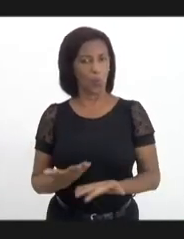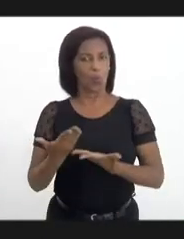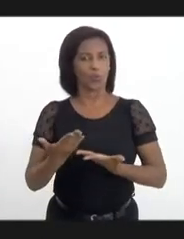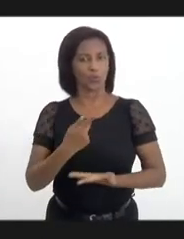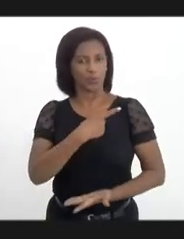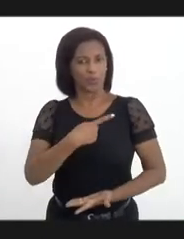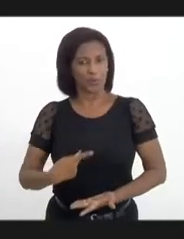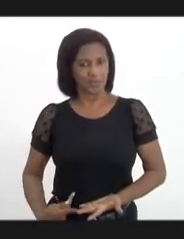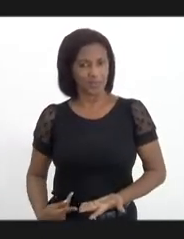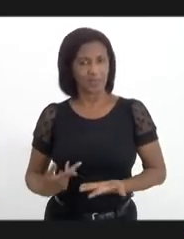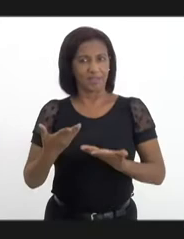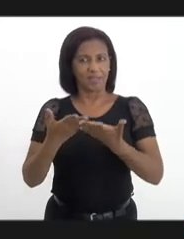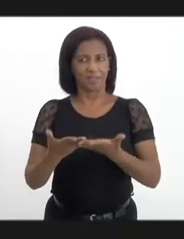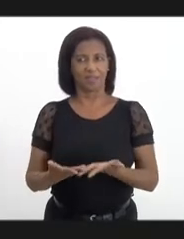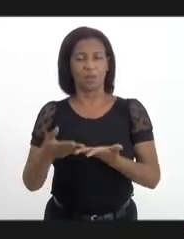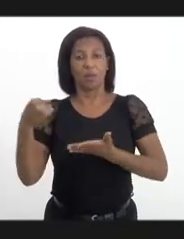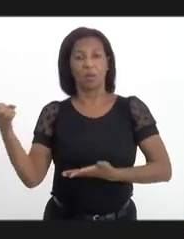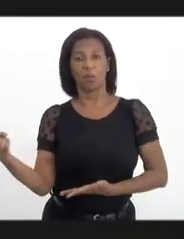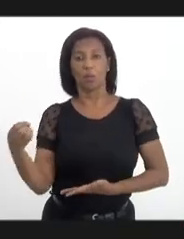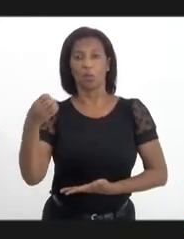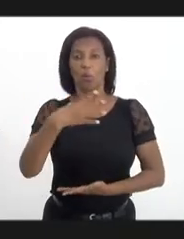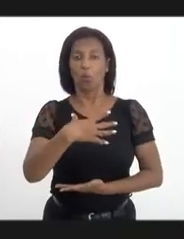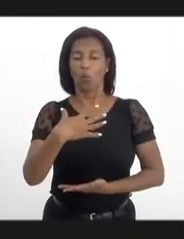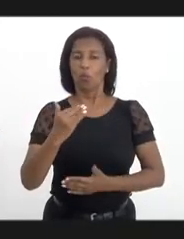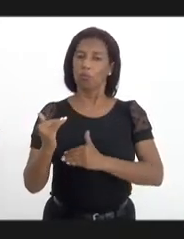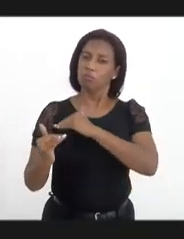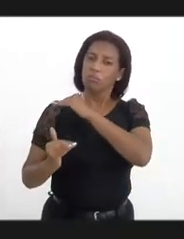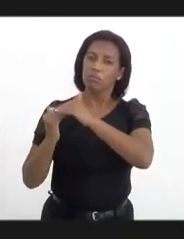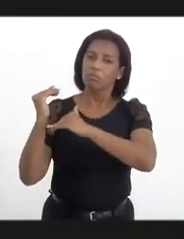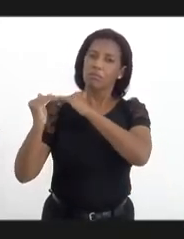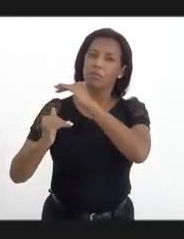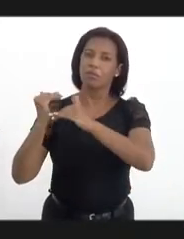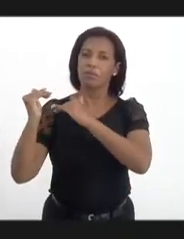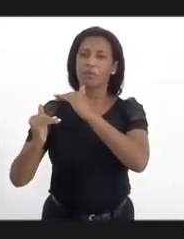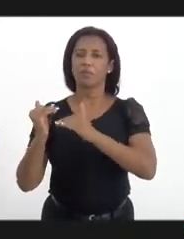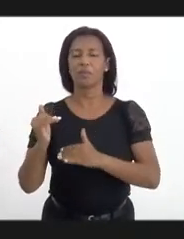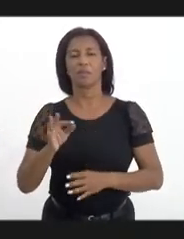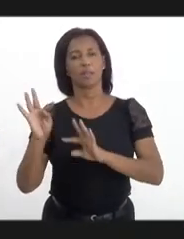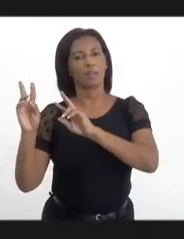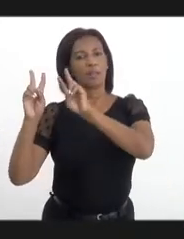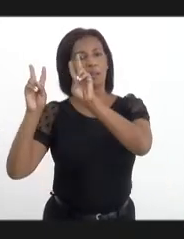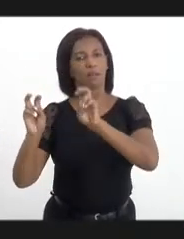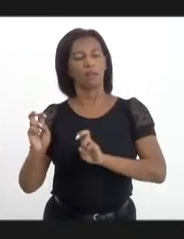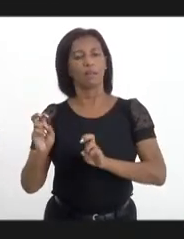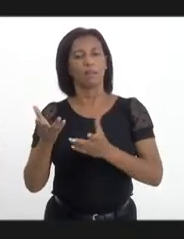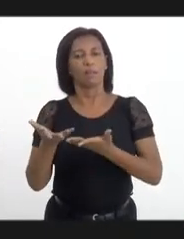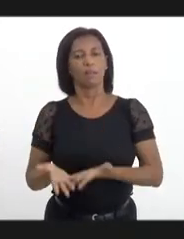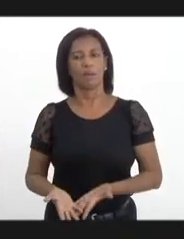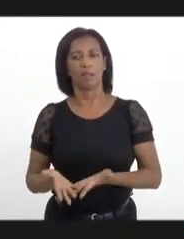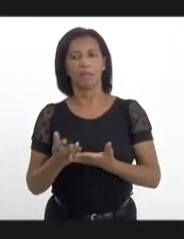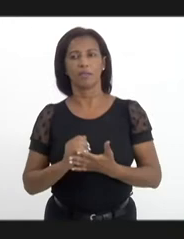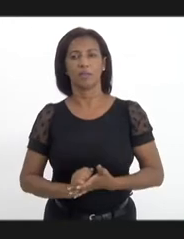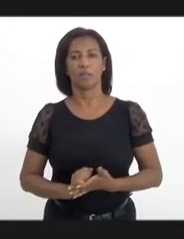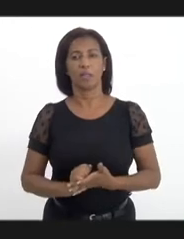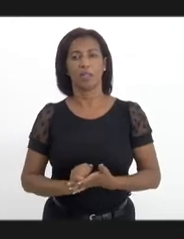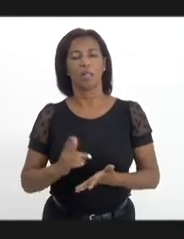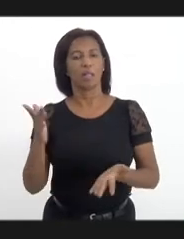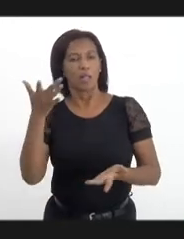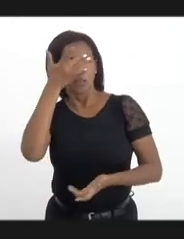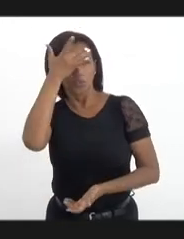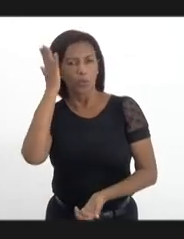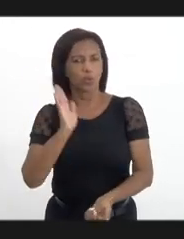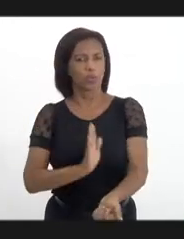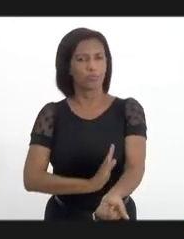Comadio, mas isso é uma nova construção da temática de dependência clínica que se dá